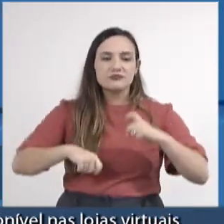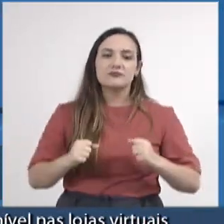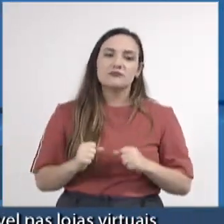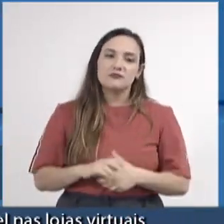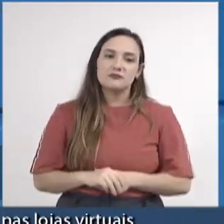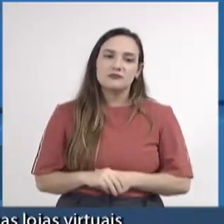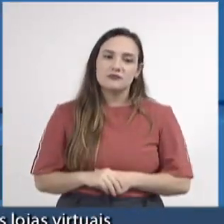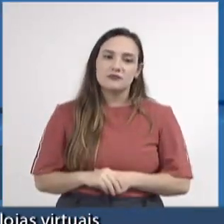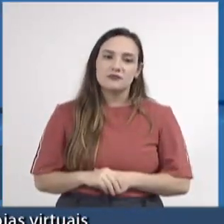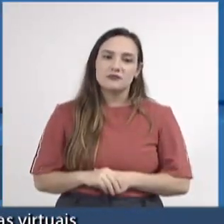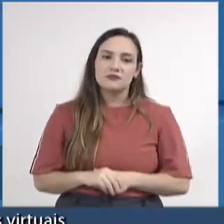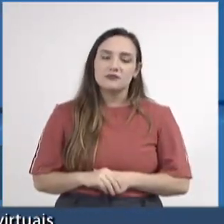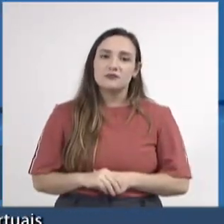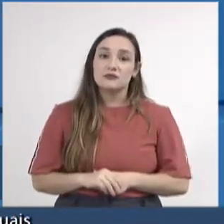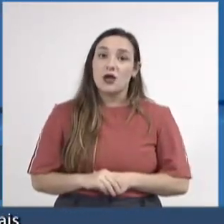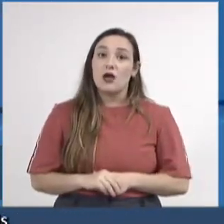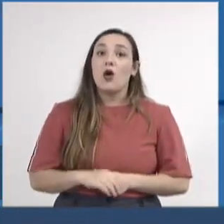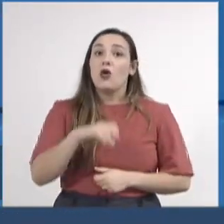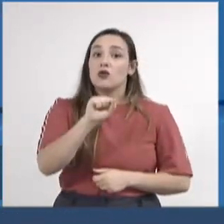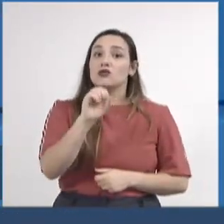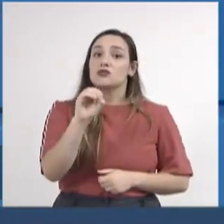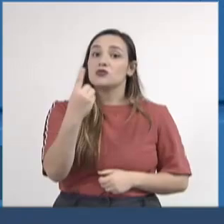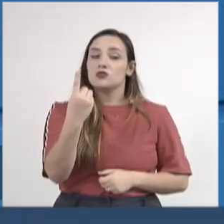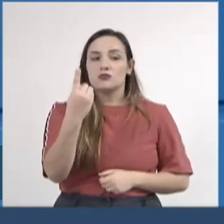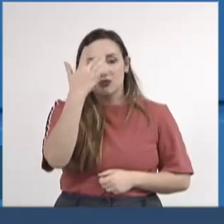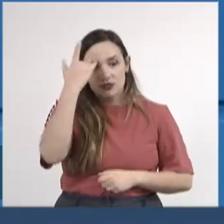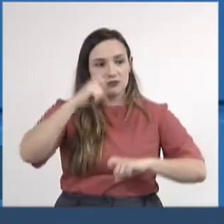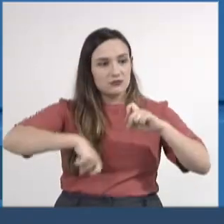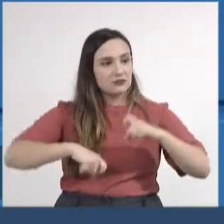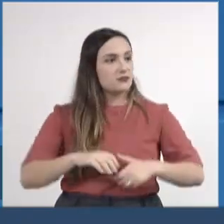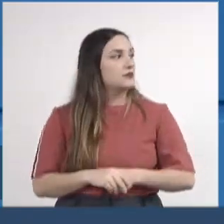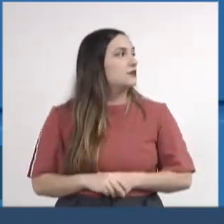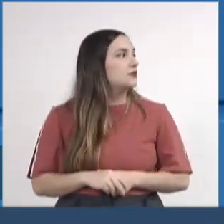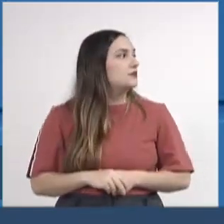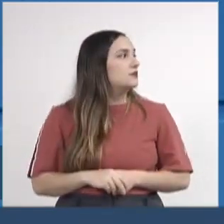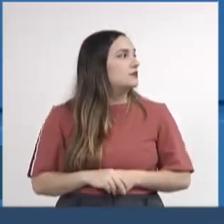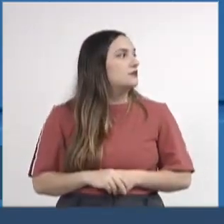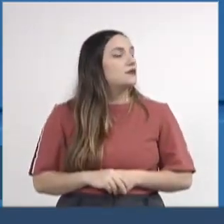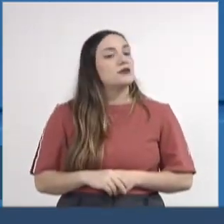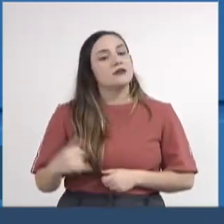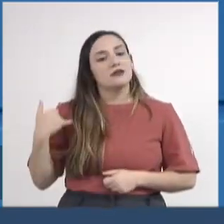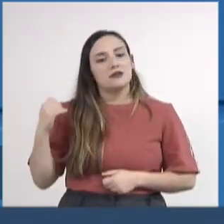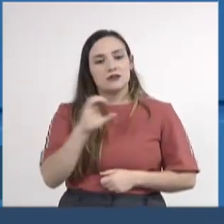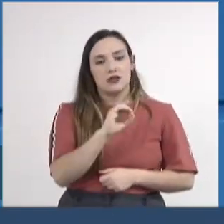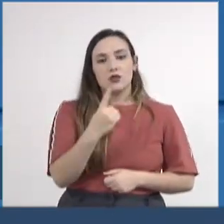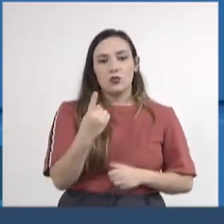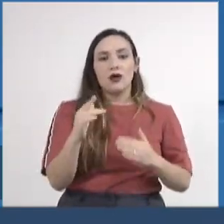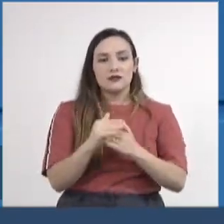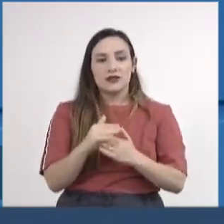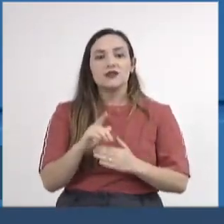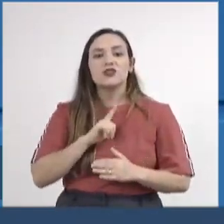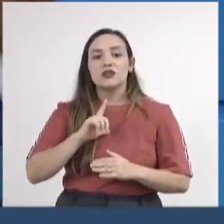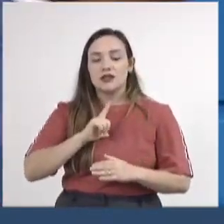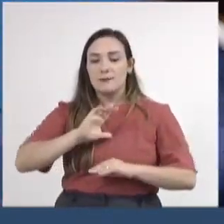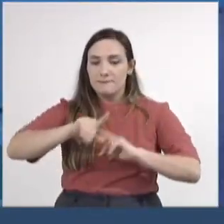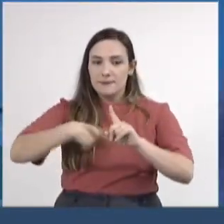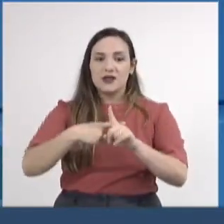Até antes de ontem, 801 casos de crianças estupradas, de zero a um ano, mais de 10 casos.